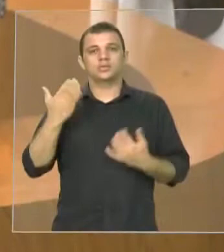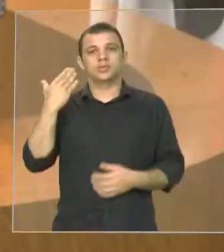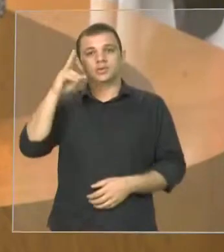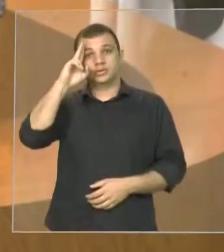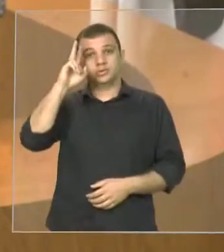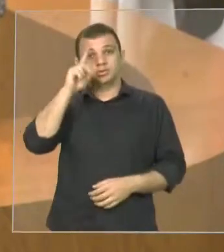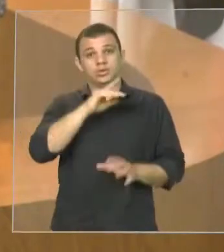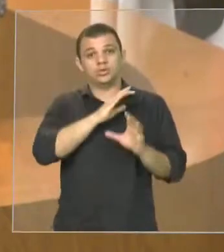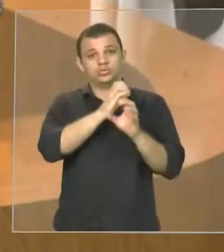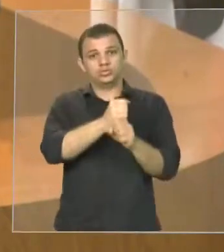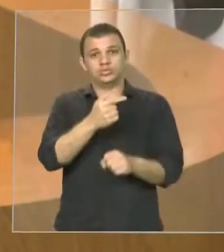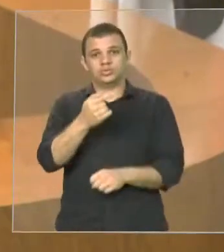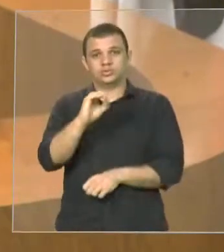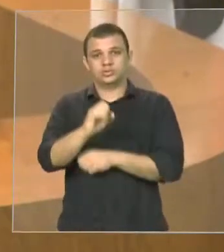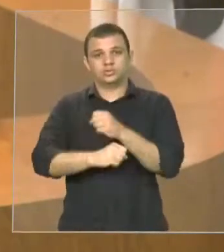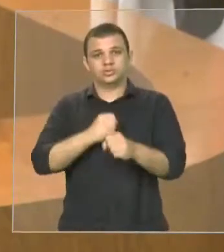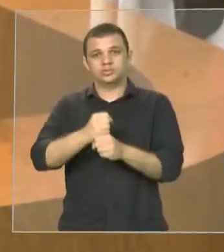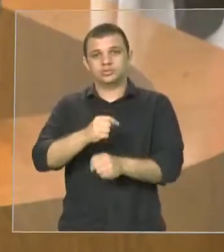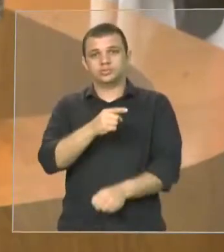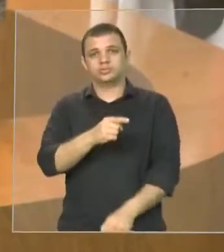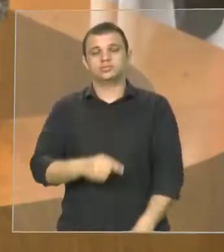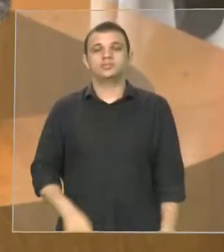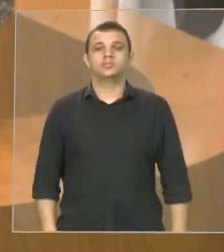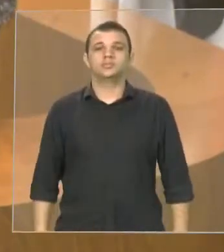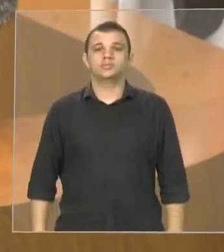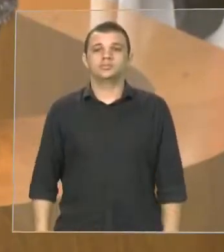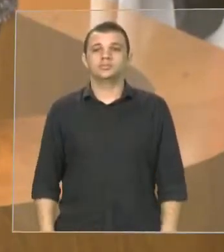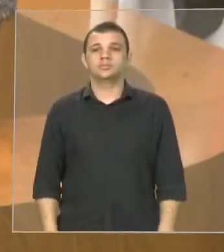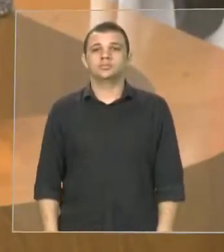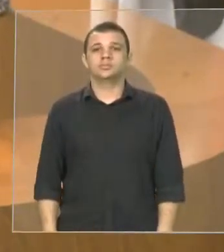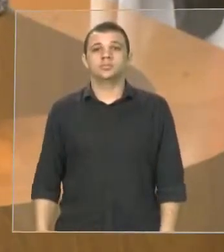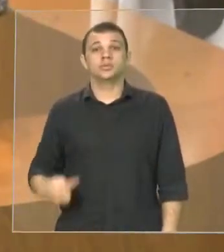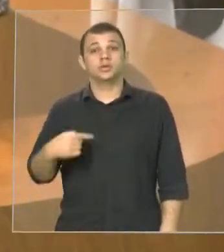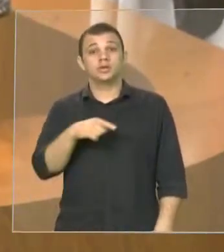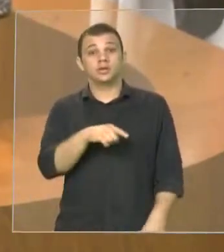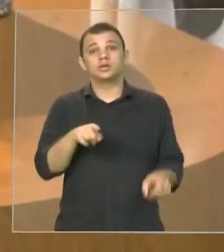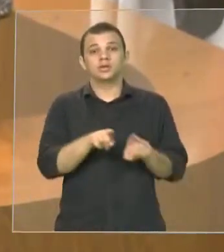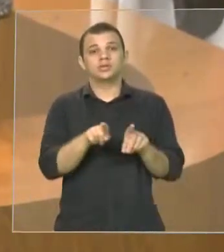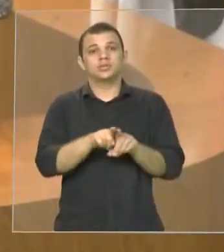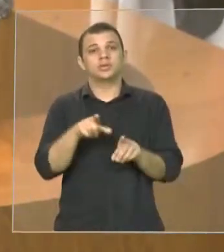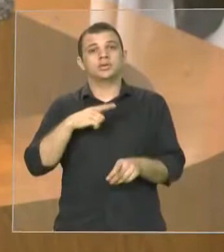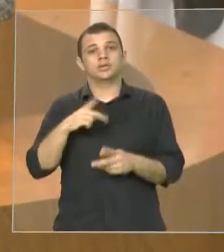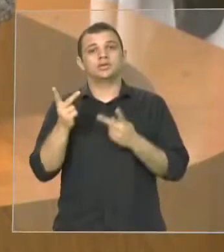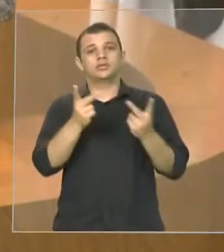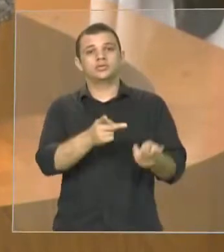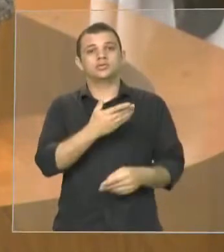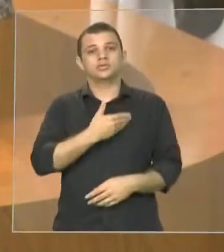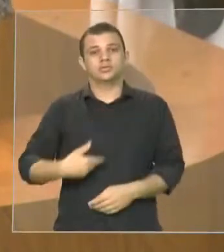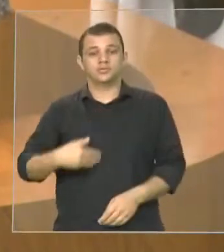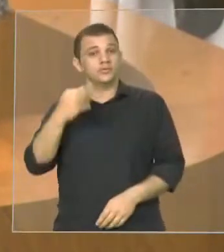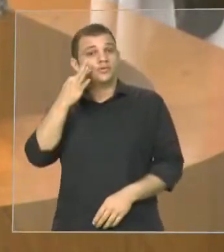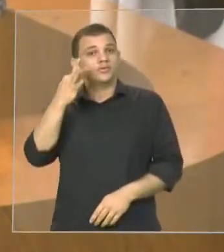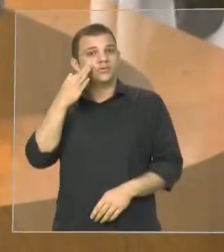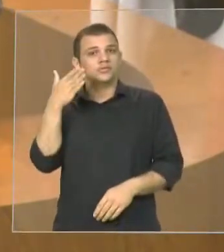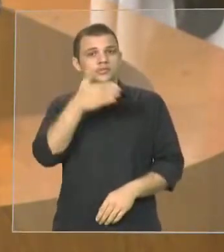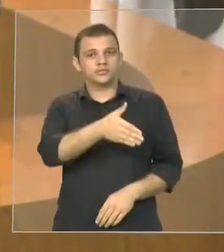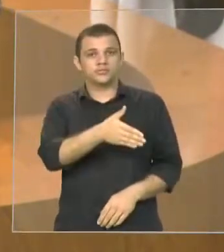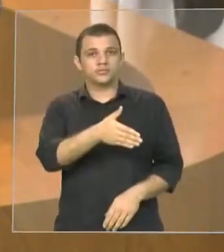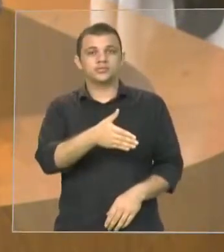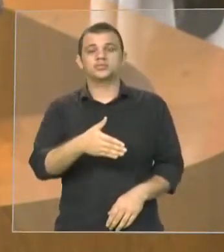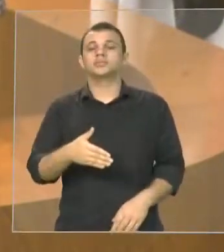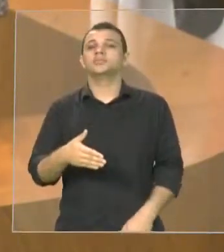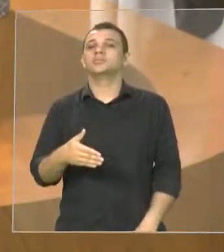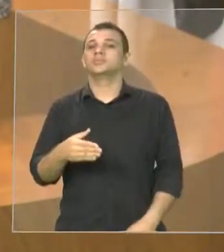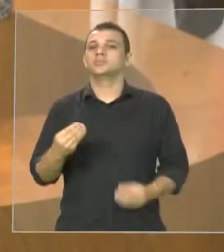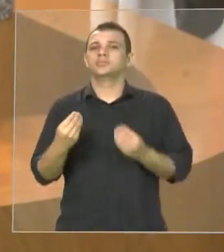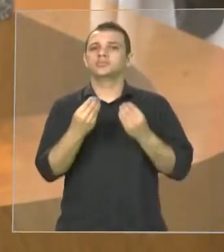seus 70 anos e recebeu também a visita do nosso governador Flávio Dino que levou muitos